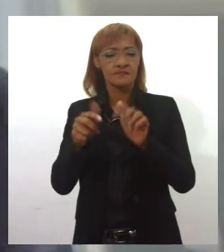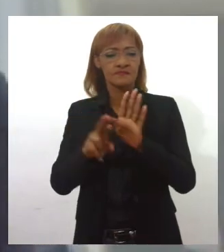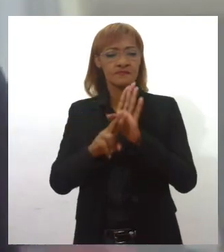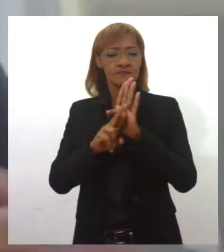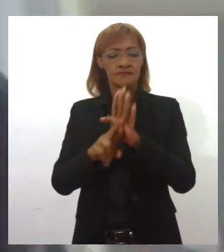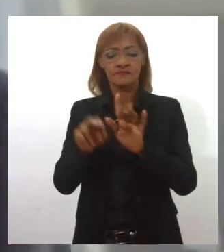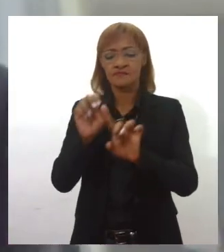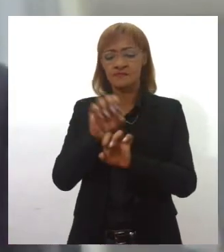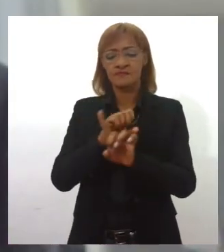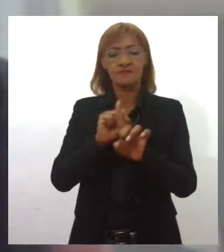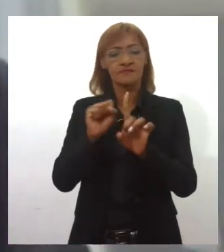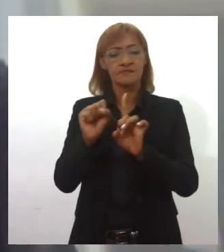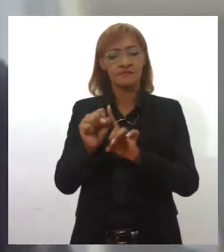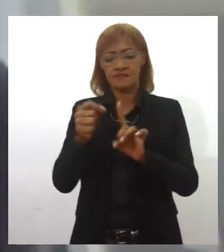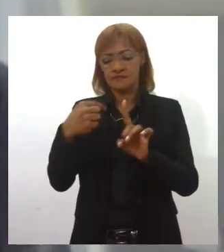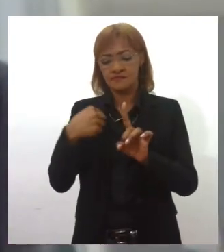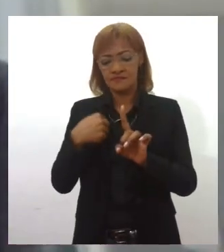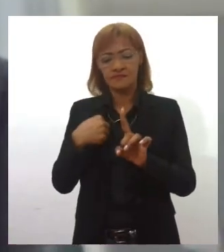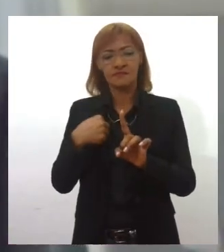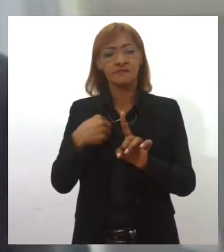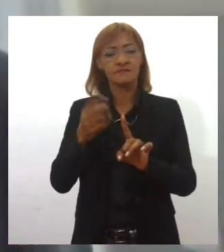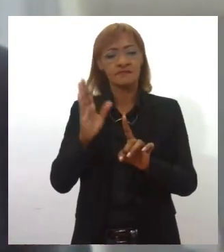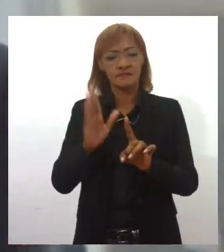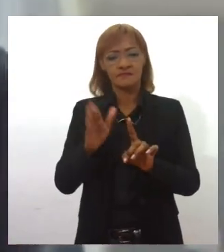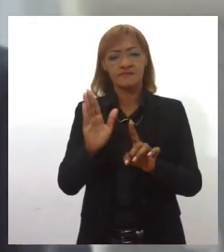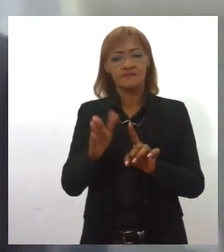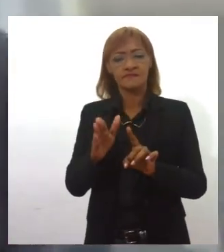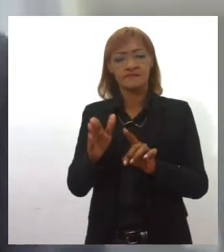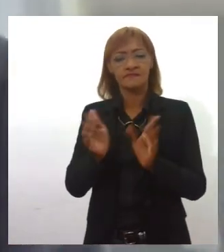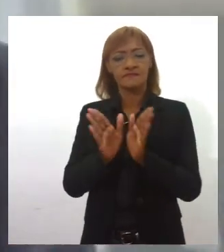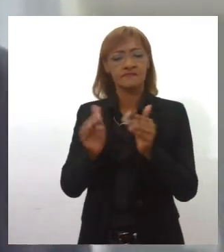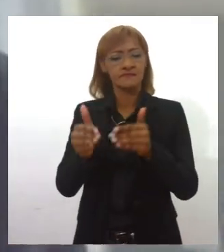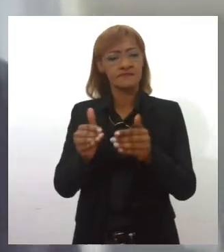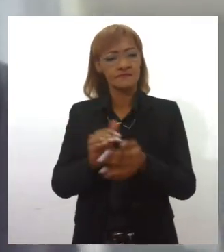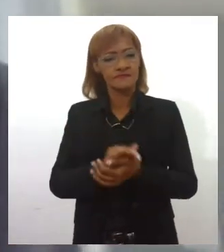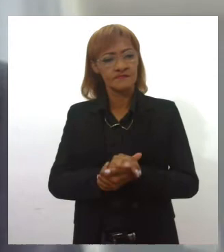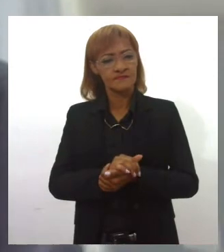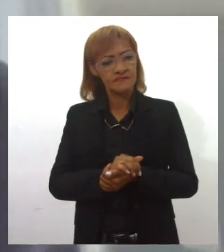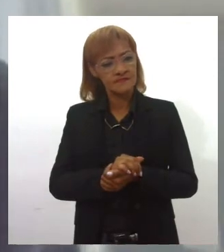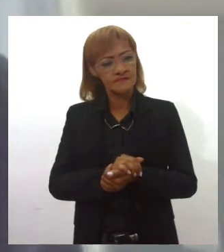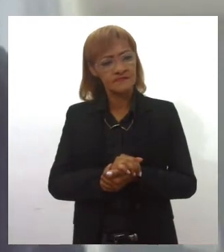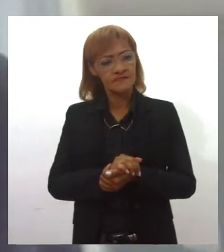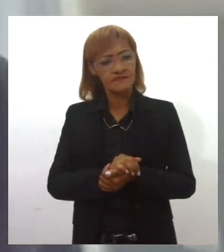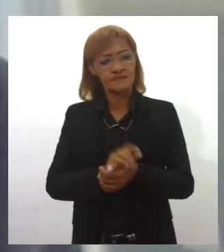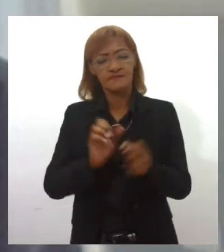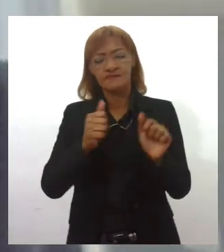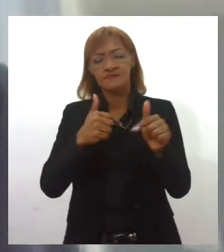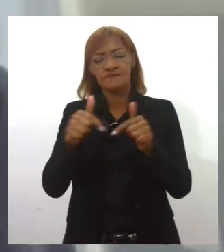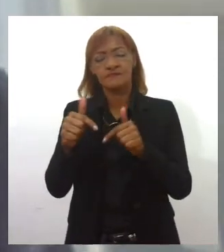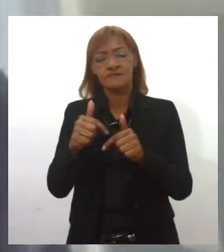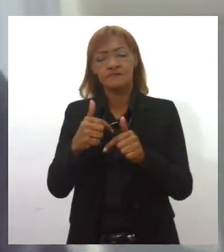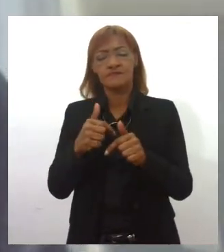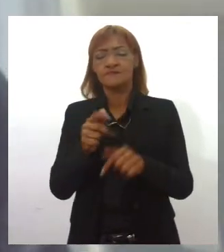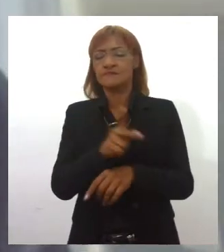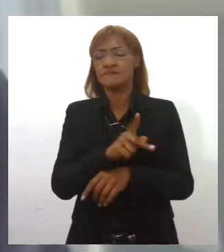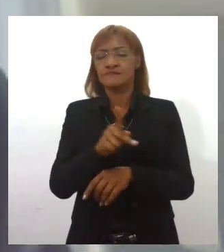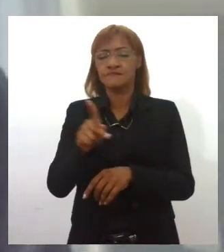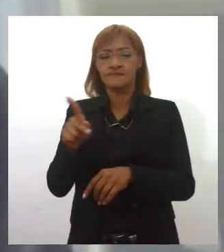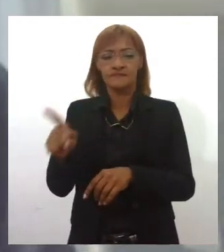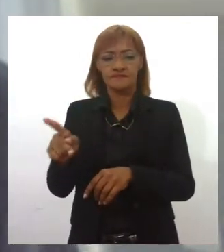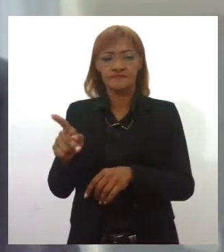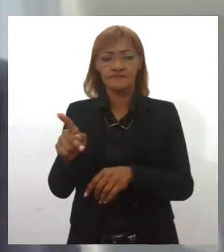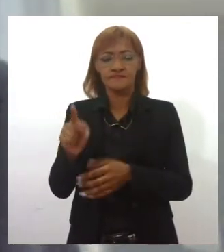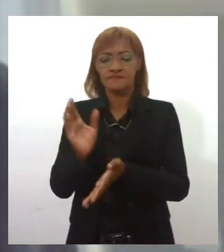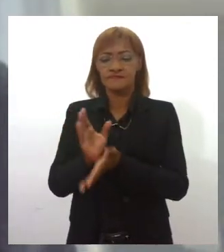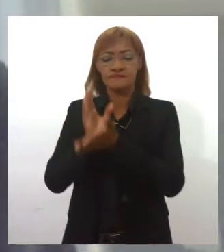da sociedade civil, que eu represento. Eu estou no Fórum, inclusive, por um trabalho feito como presidente da União Nacional dos Conselhos